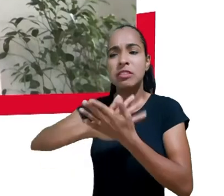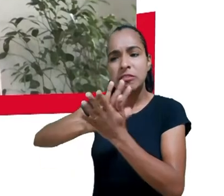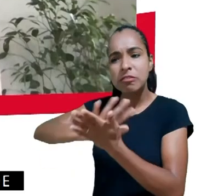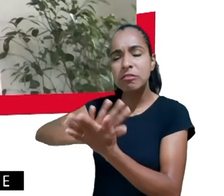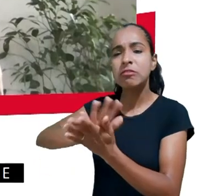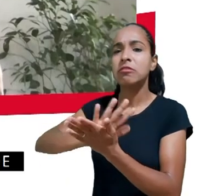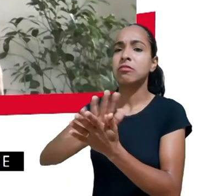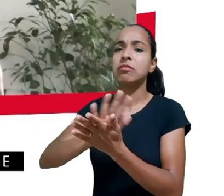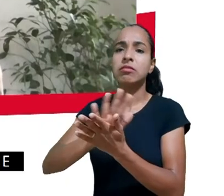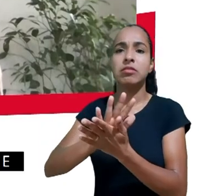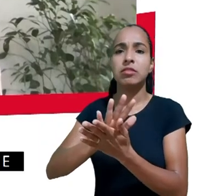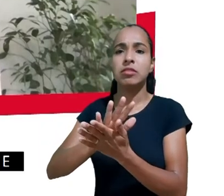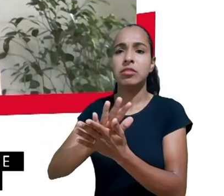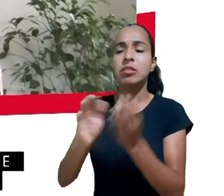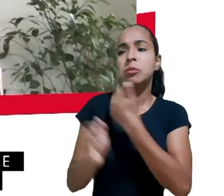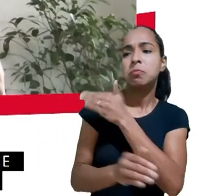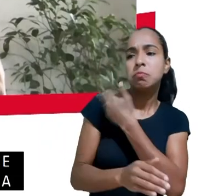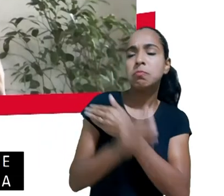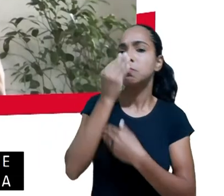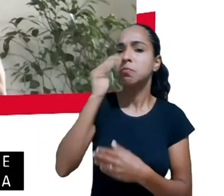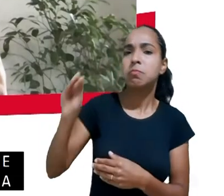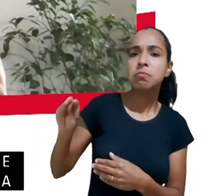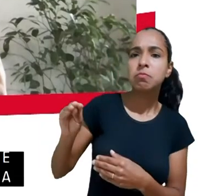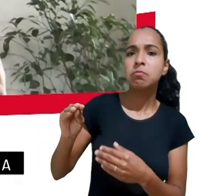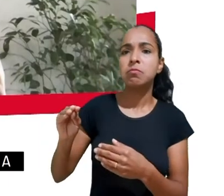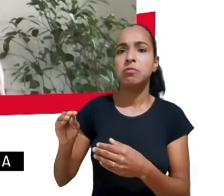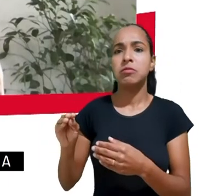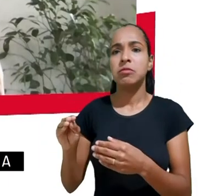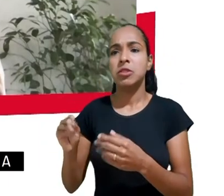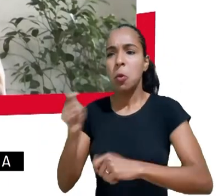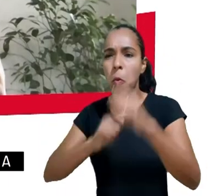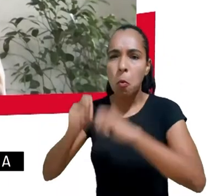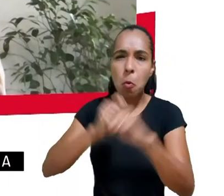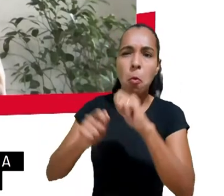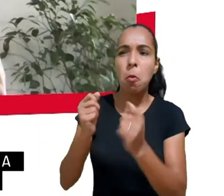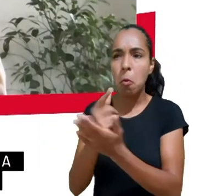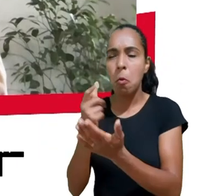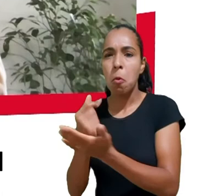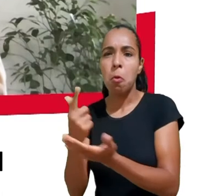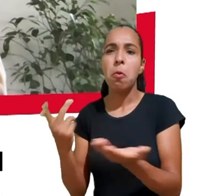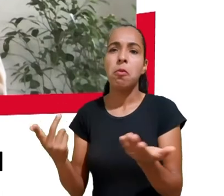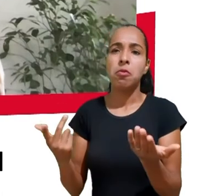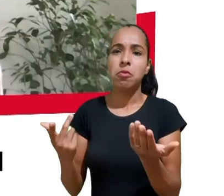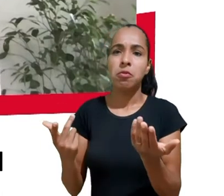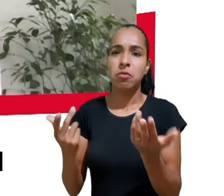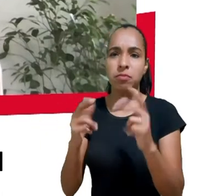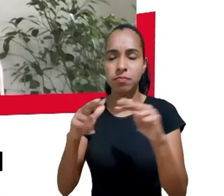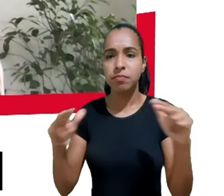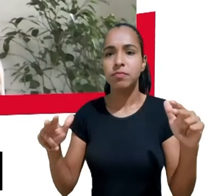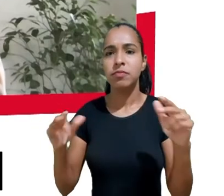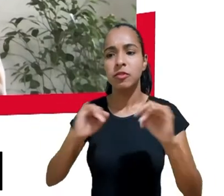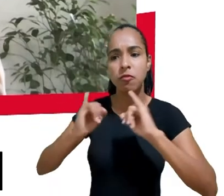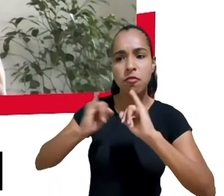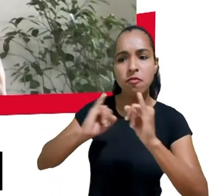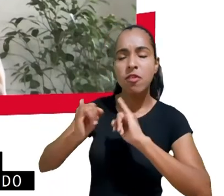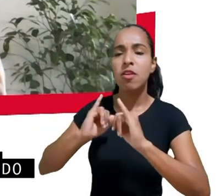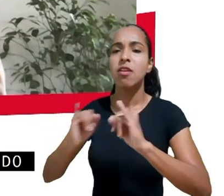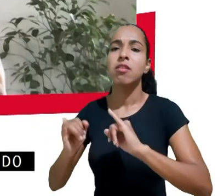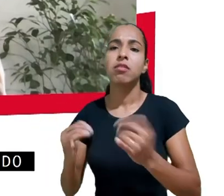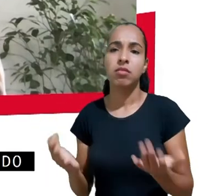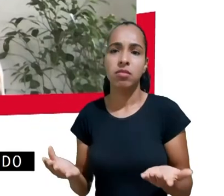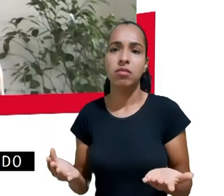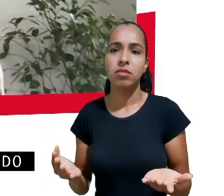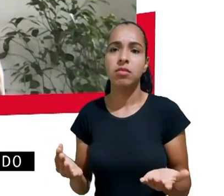preconceituosa a exploração comercial a de vinda do direcionamento de publicidade e especial dessa